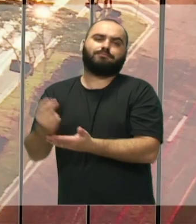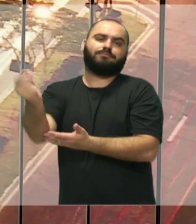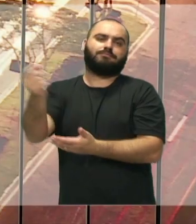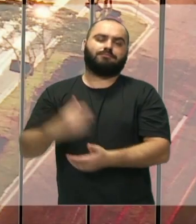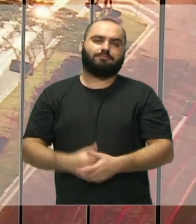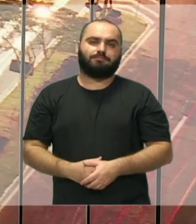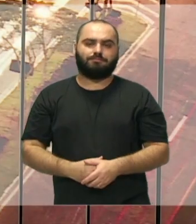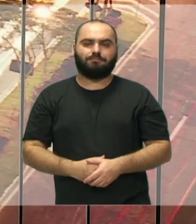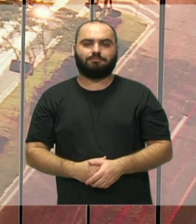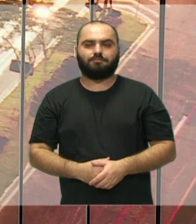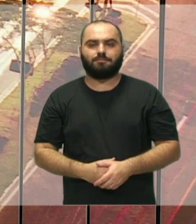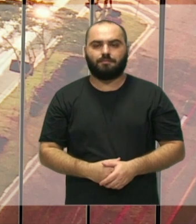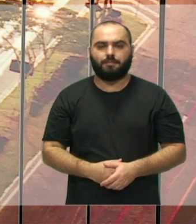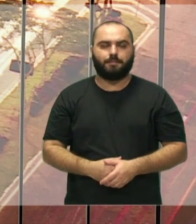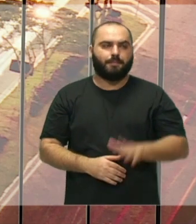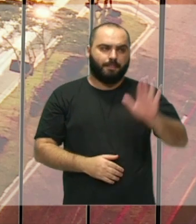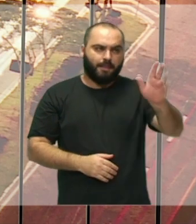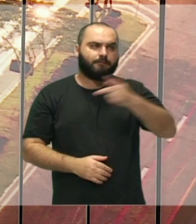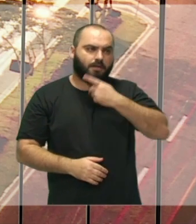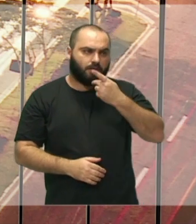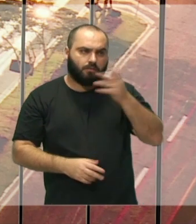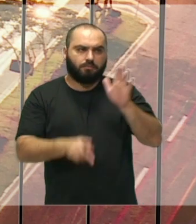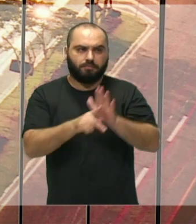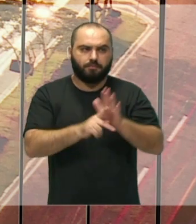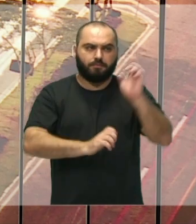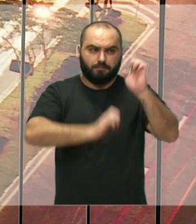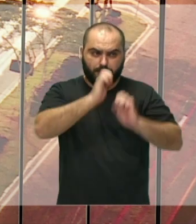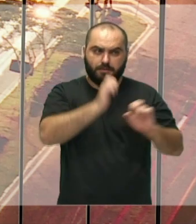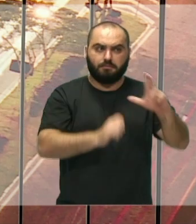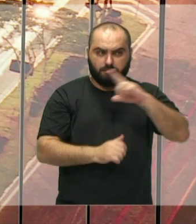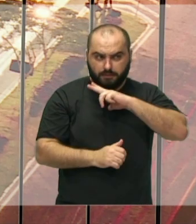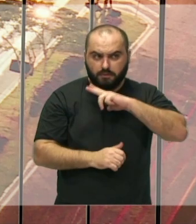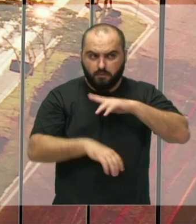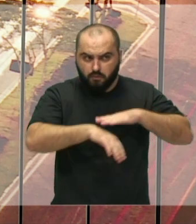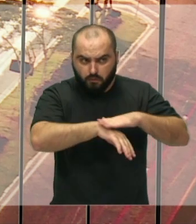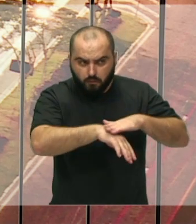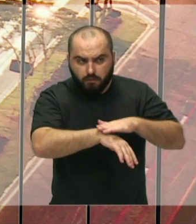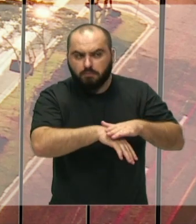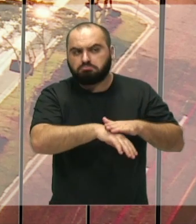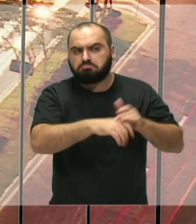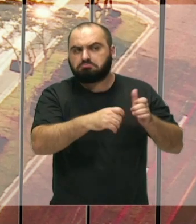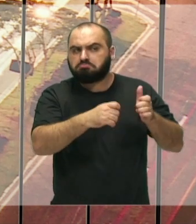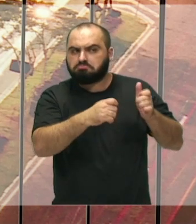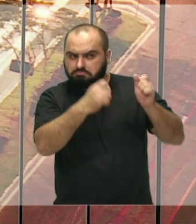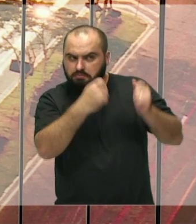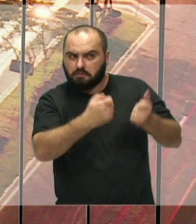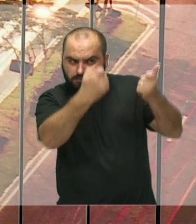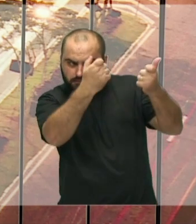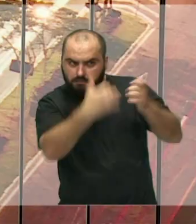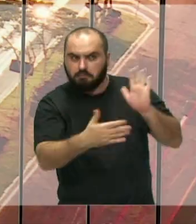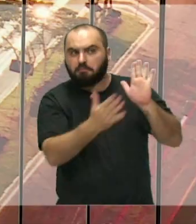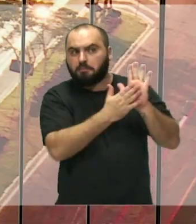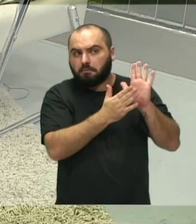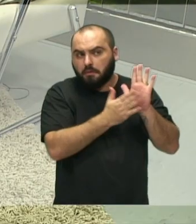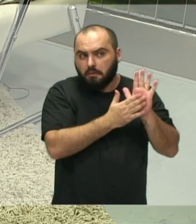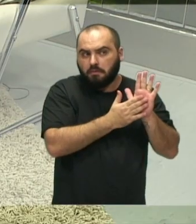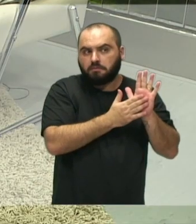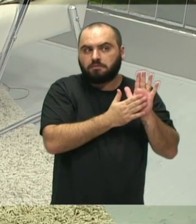iniciativa privada aqui também. A senhora está dialogando com alguns empresários. Que tipo de proposta ou solução vem, assim, de